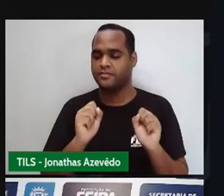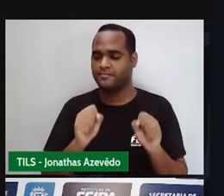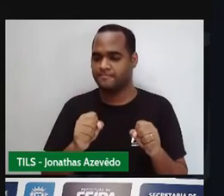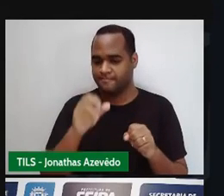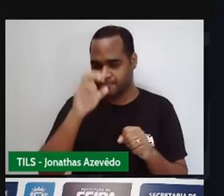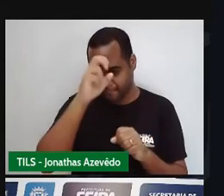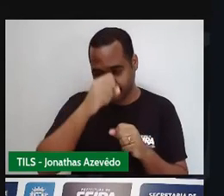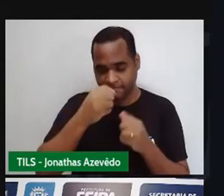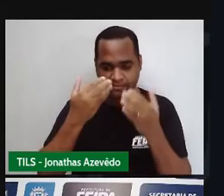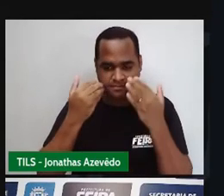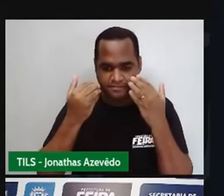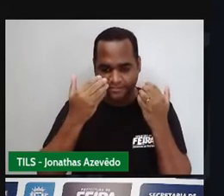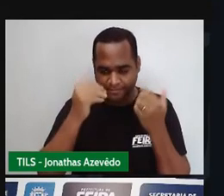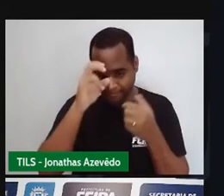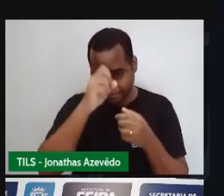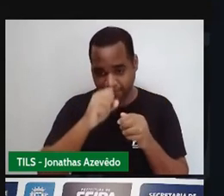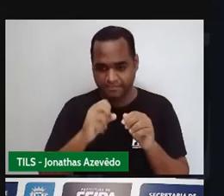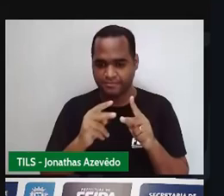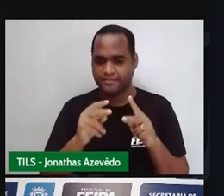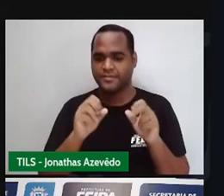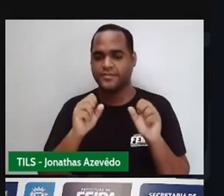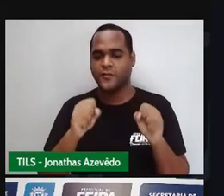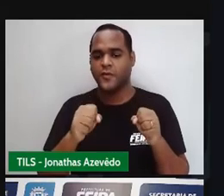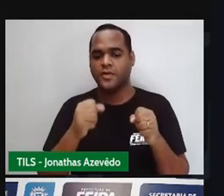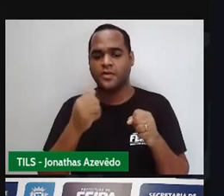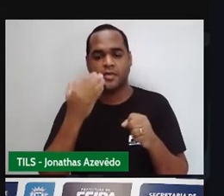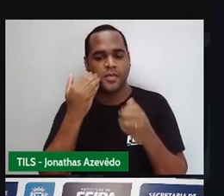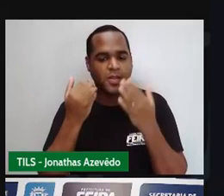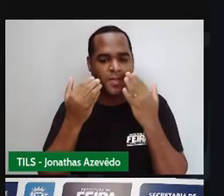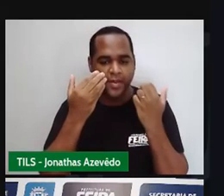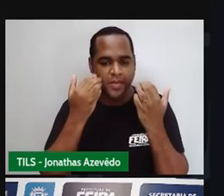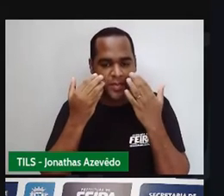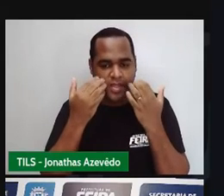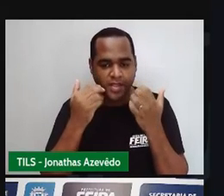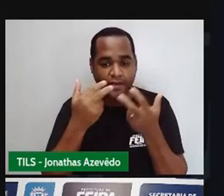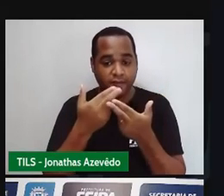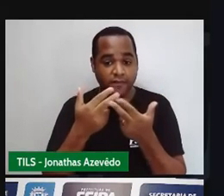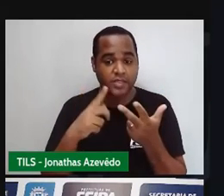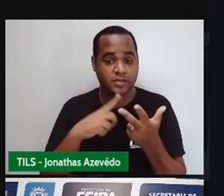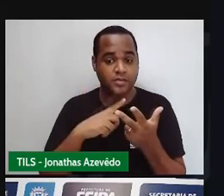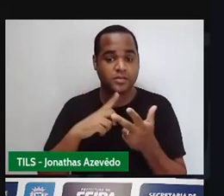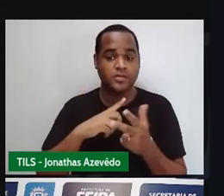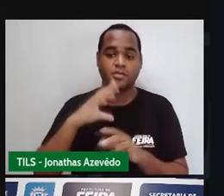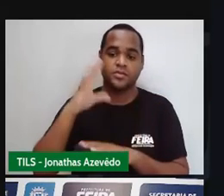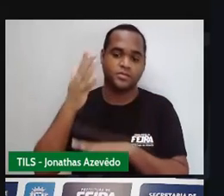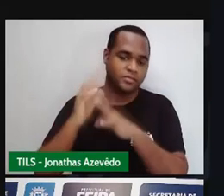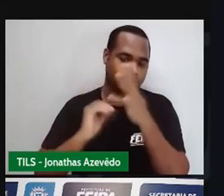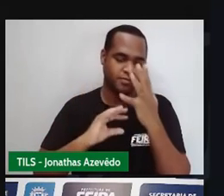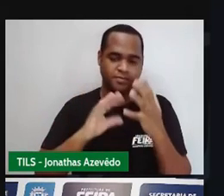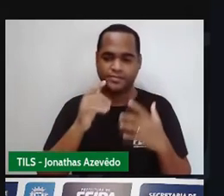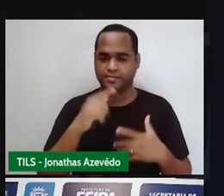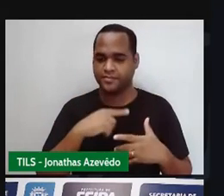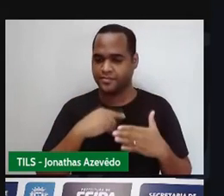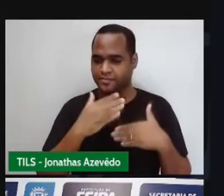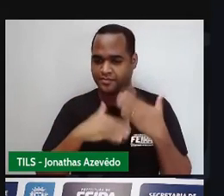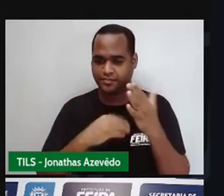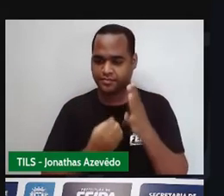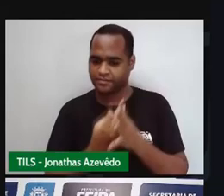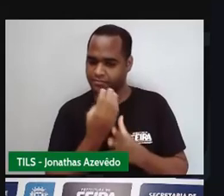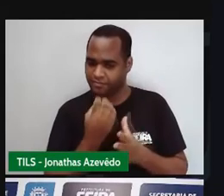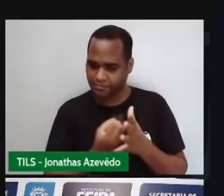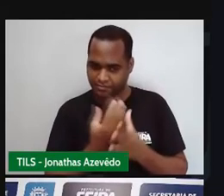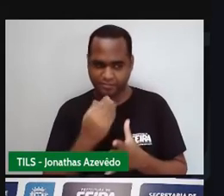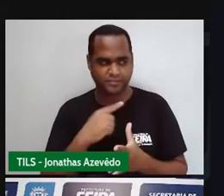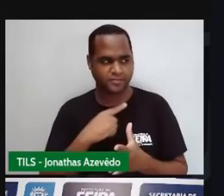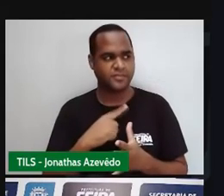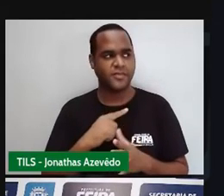né procurando perceber situações que você possa estar aí passando né ou situações que surjam na sua vida